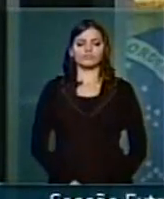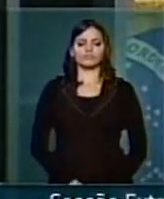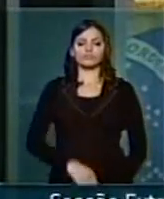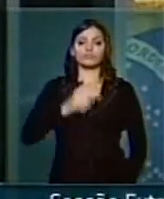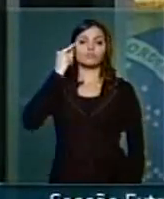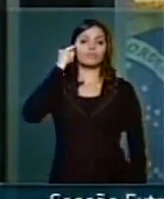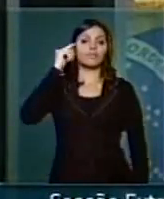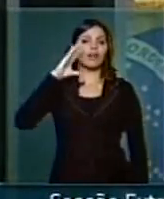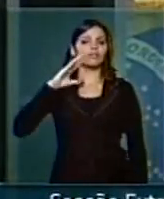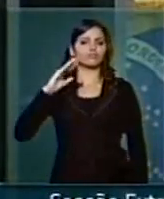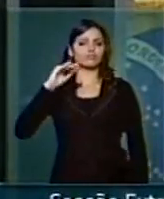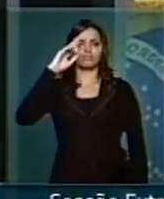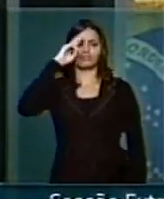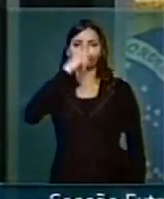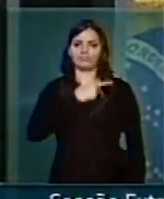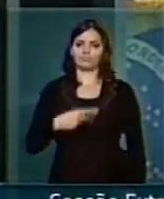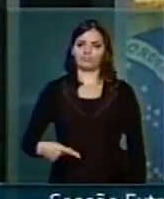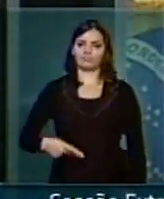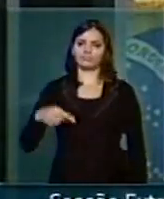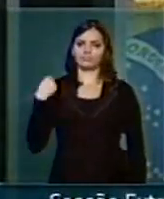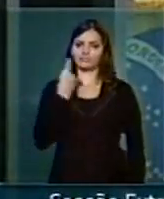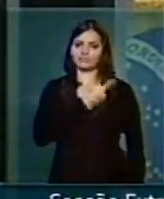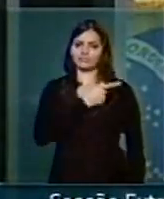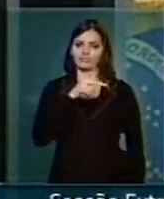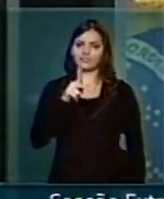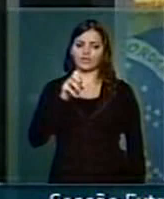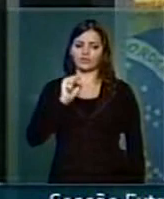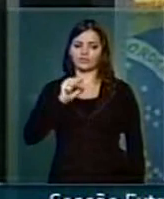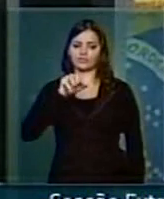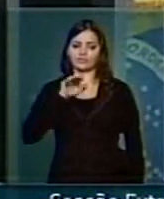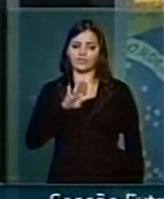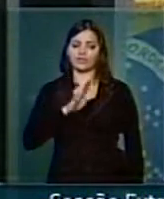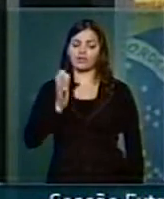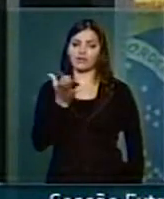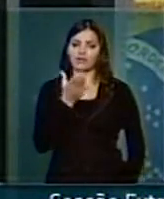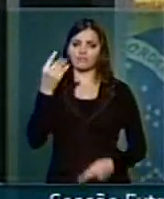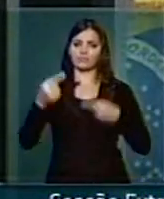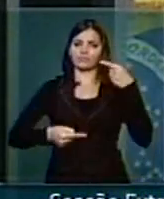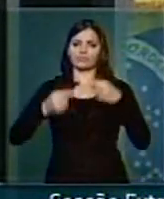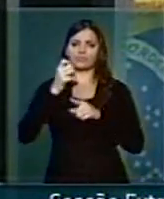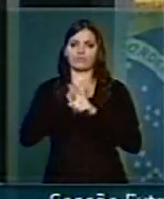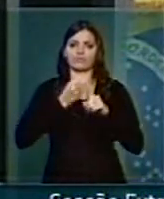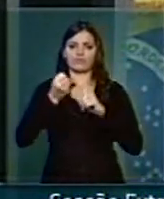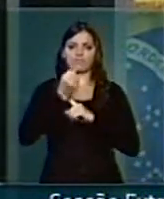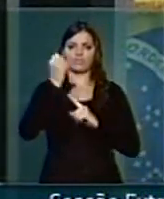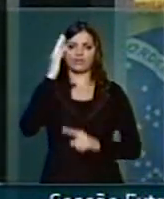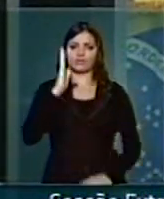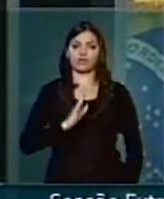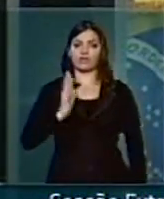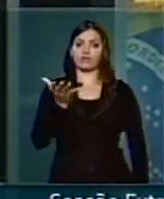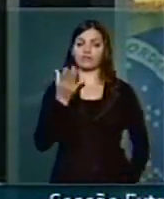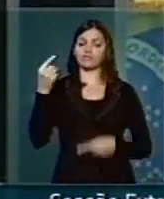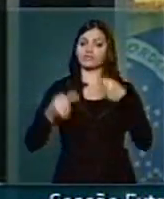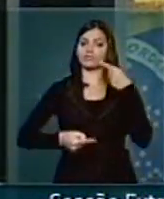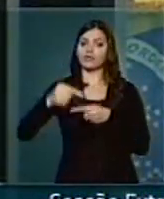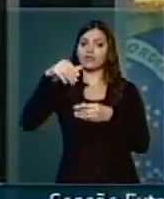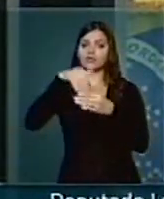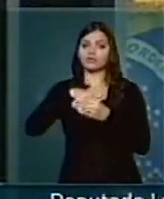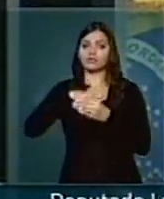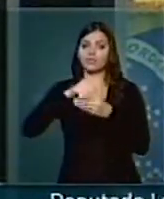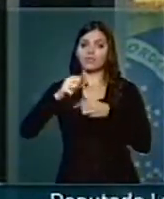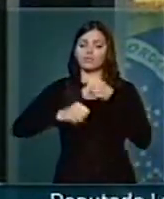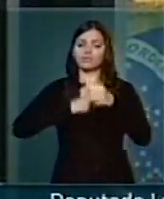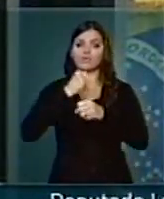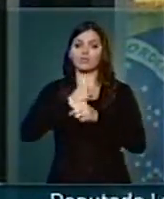maturidade, senhor presidente, que nós do PSB queremos discutir com a sociedade brasileira. Queremos discutir nas eleições do ano que